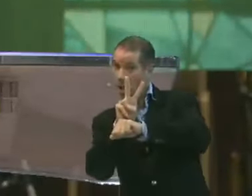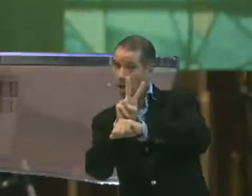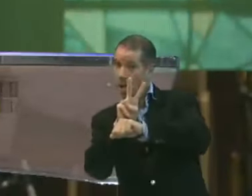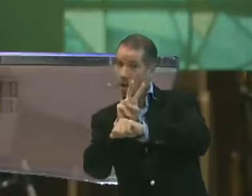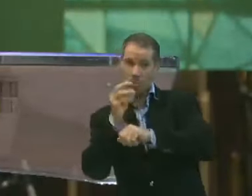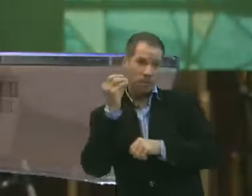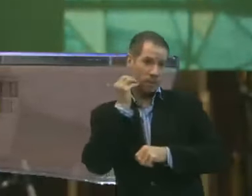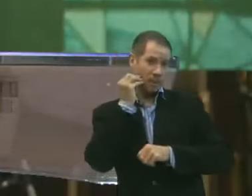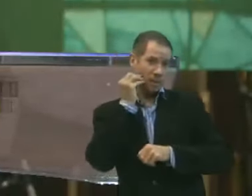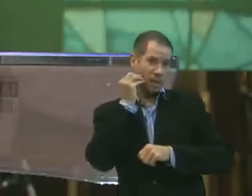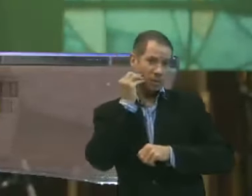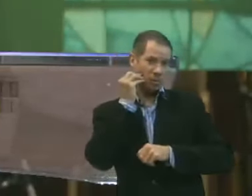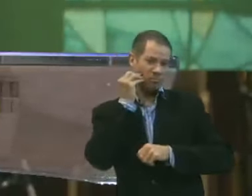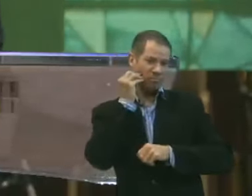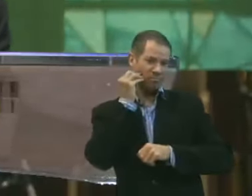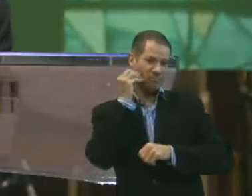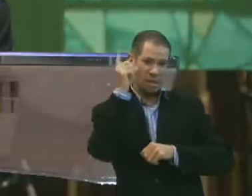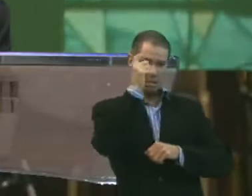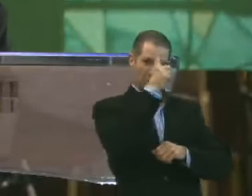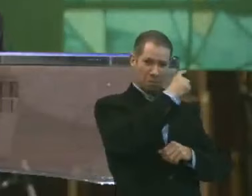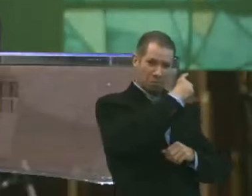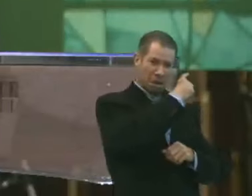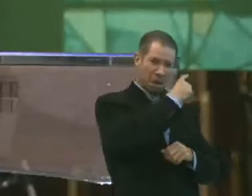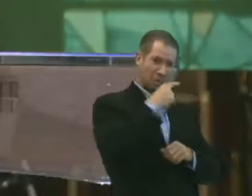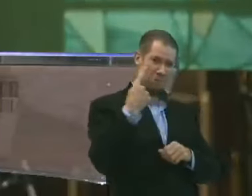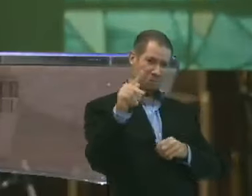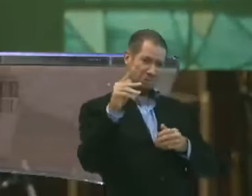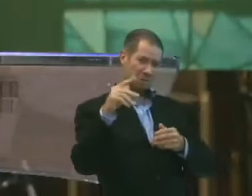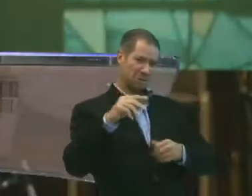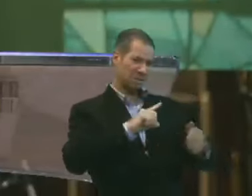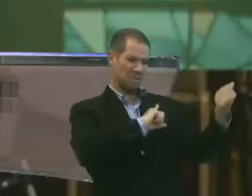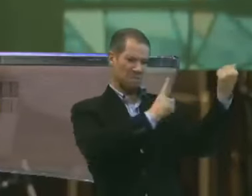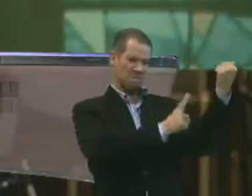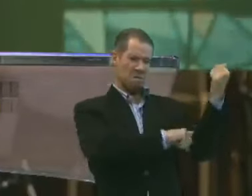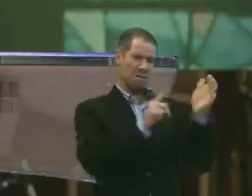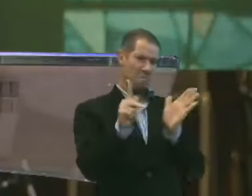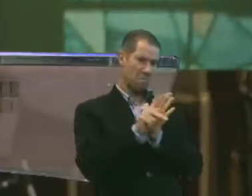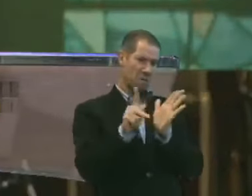tentado resolver suas dificuldades através das suas próprias forças?